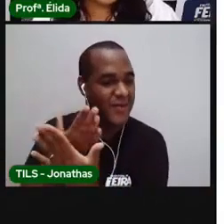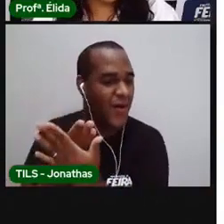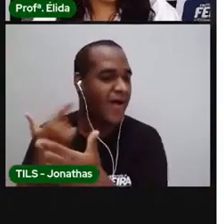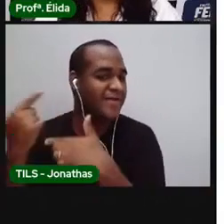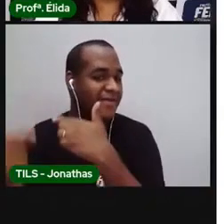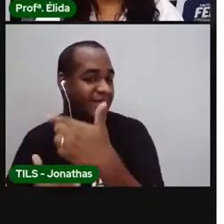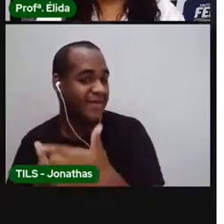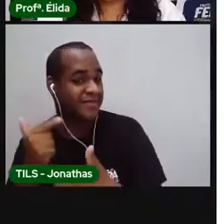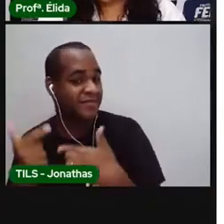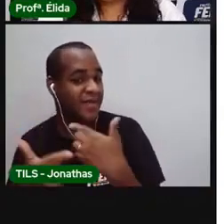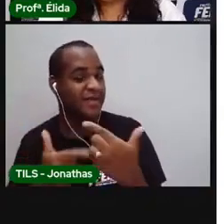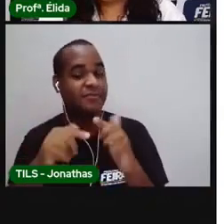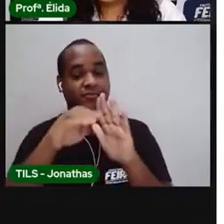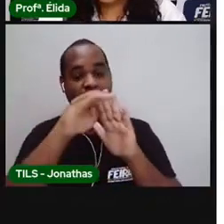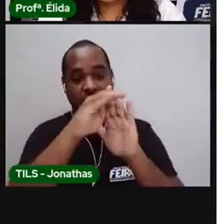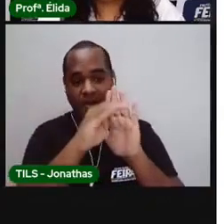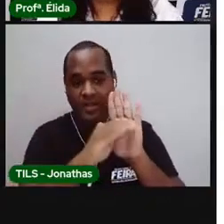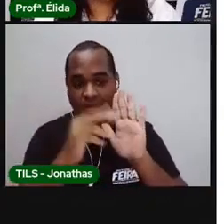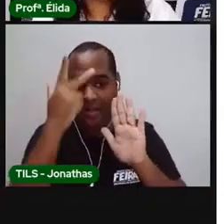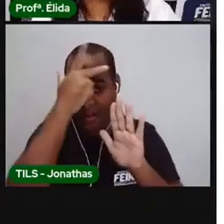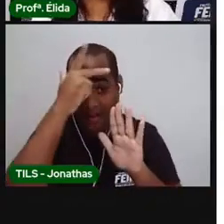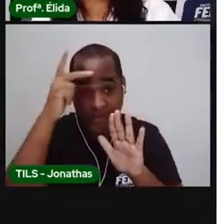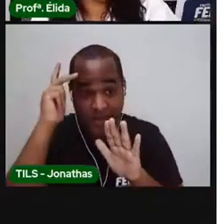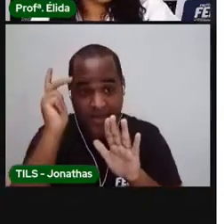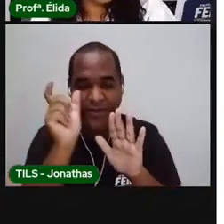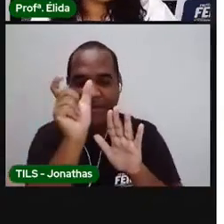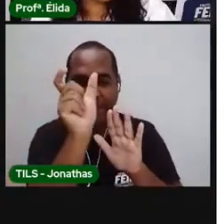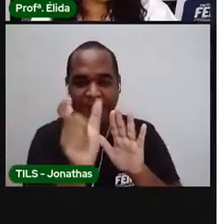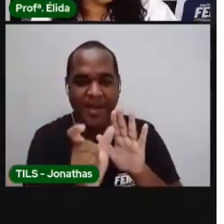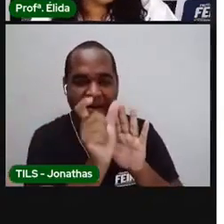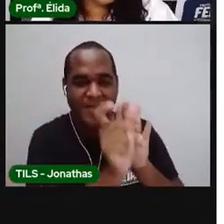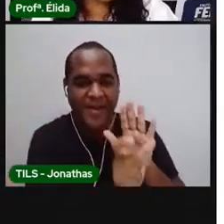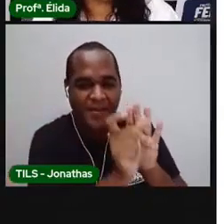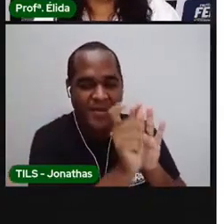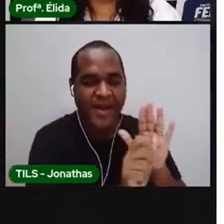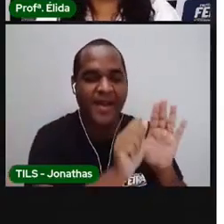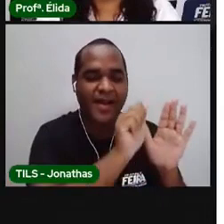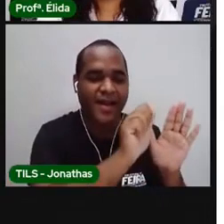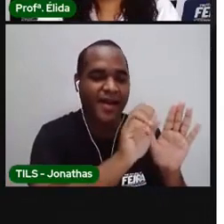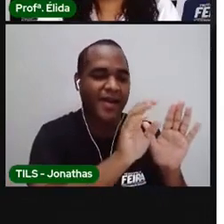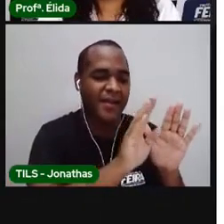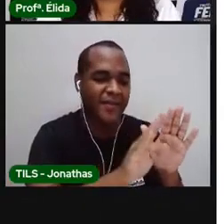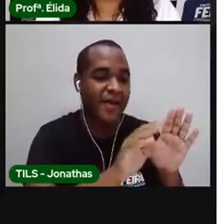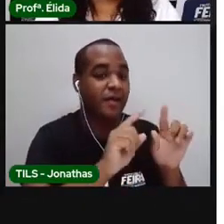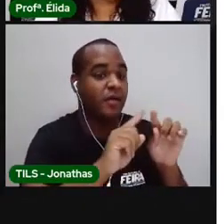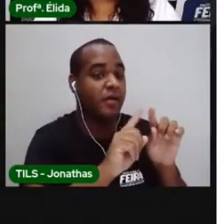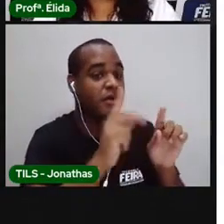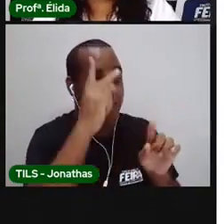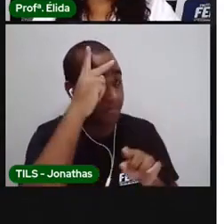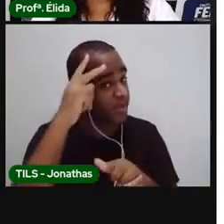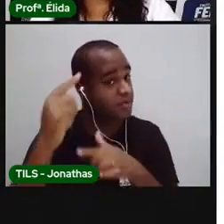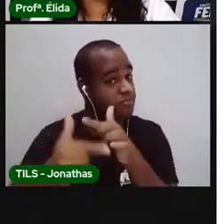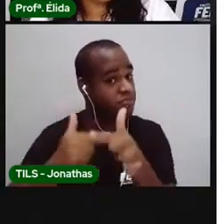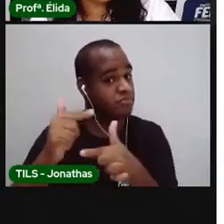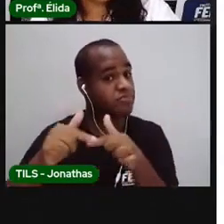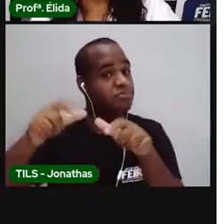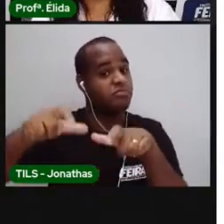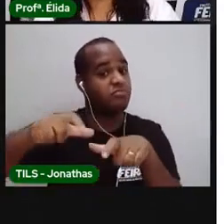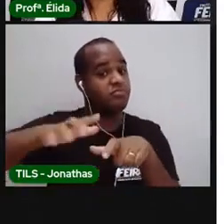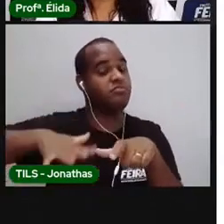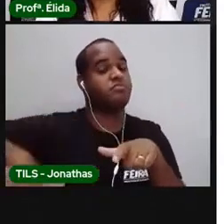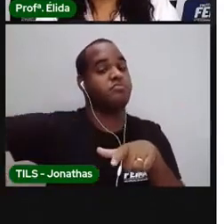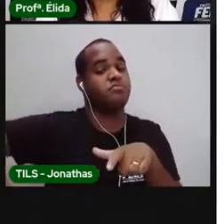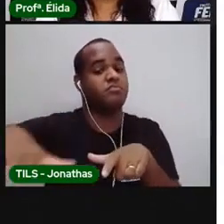trabalho, a lista do nome das pessoas é organizada em ordem alfabética. Assim, funcionários do setor